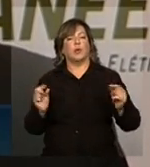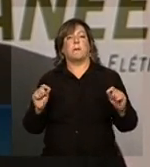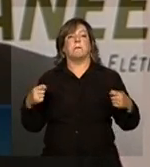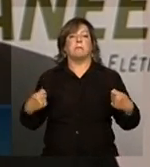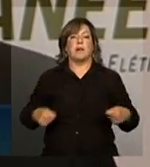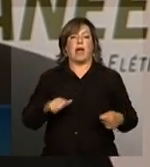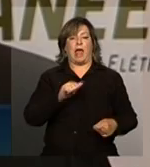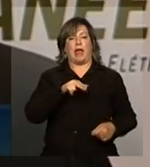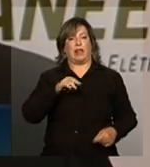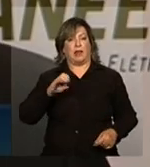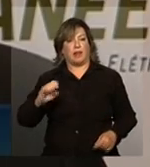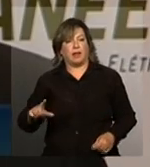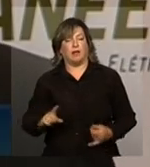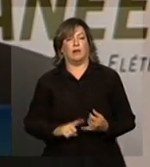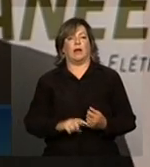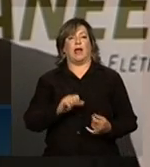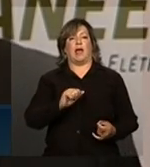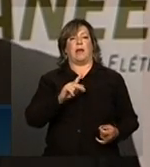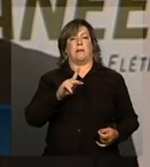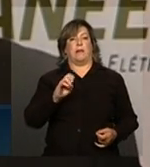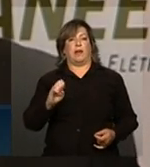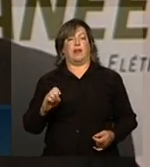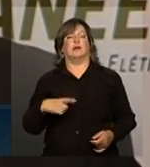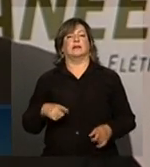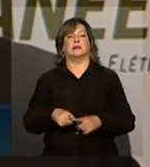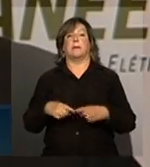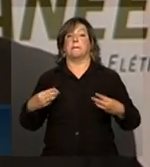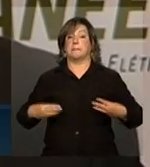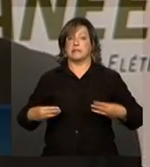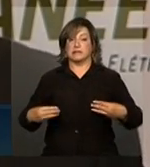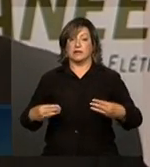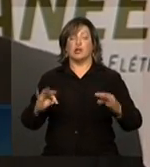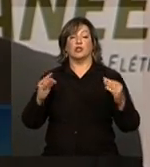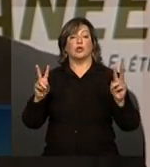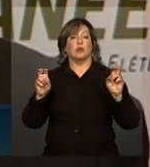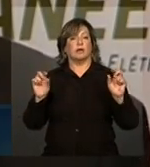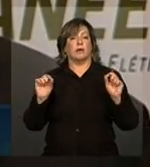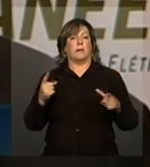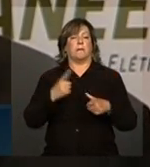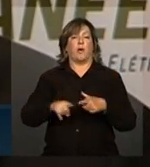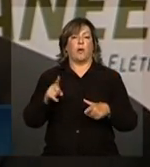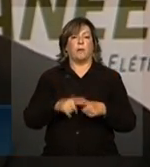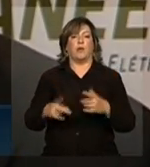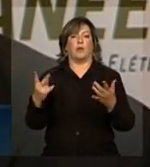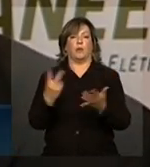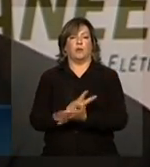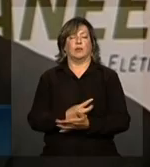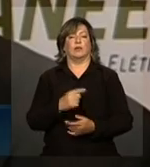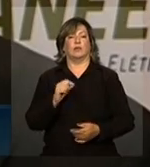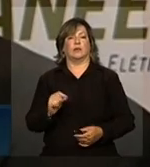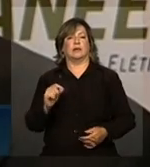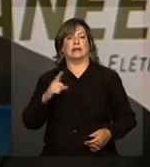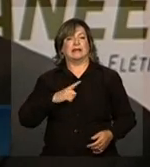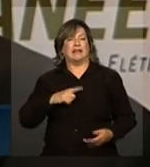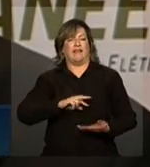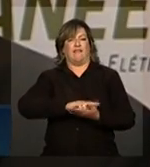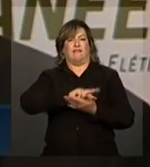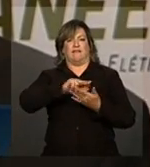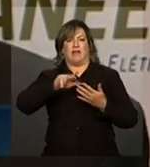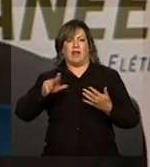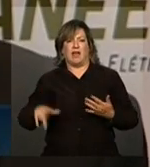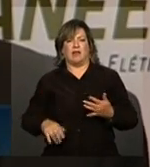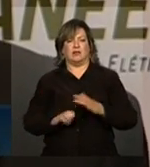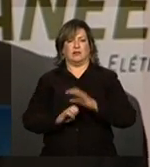pela ANEL, pela EPE, pelo Ministério, para que as questões, os problemas que ocorreram devido a ter vários empreendedores